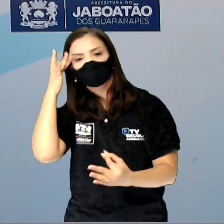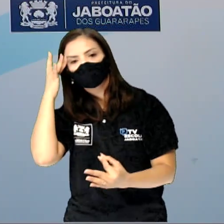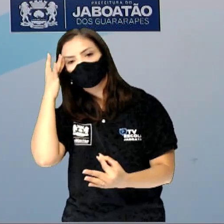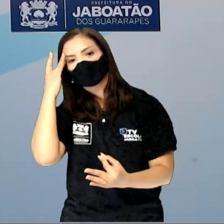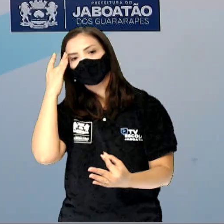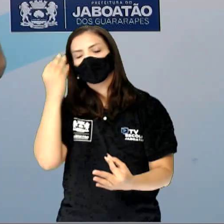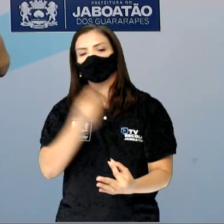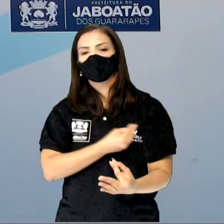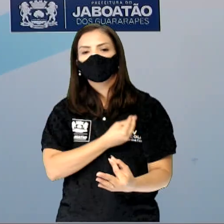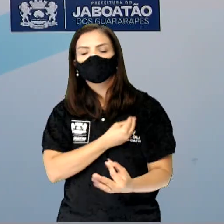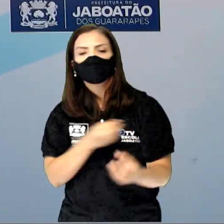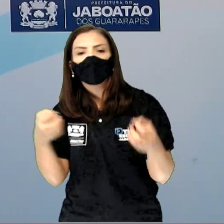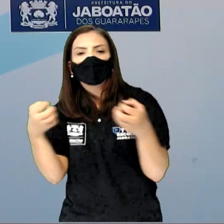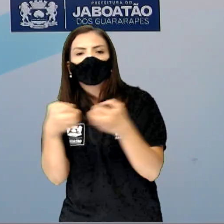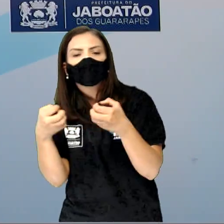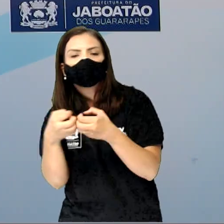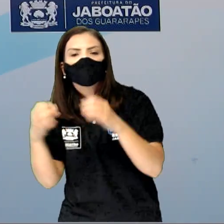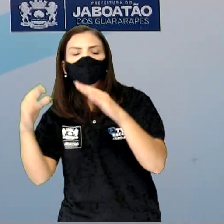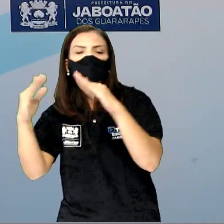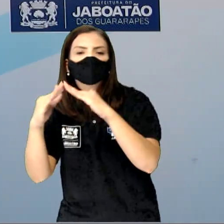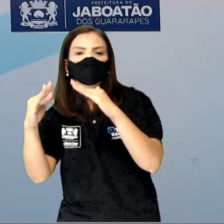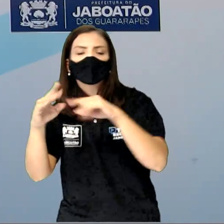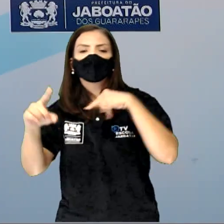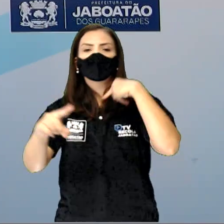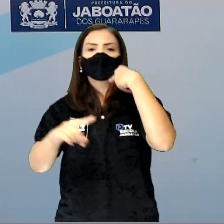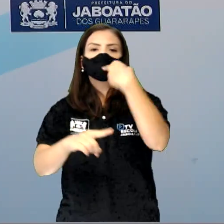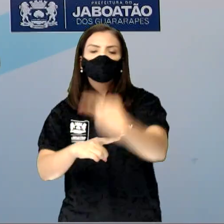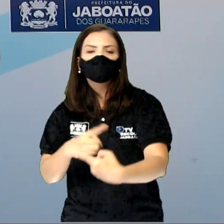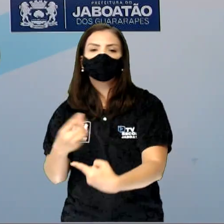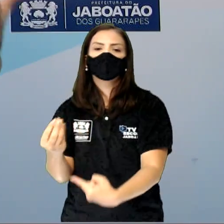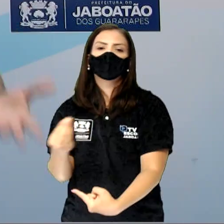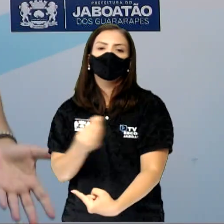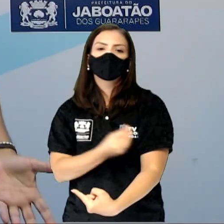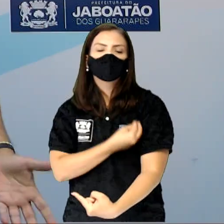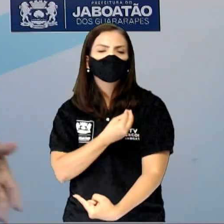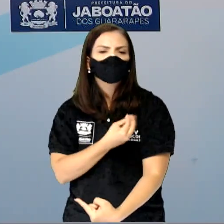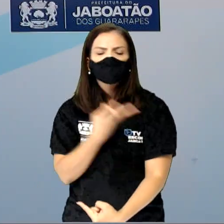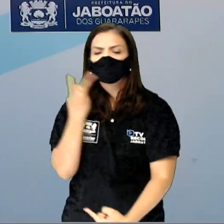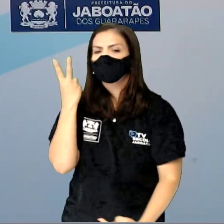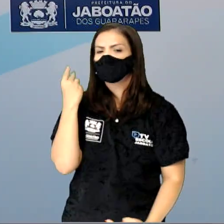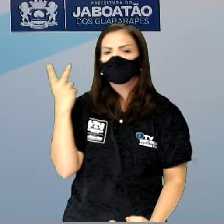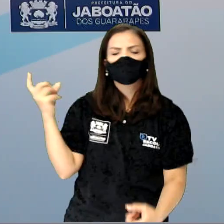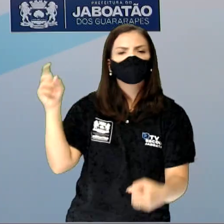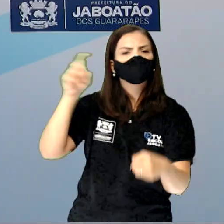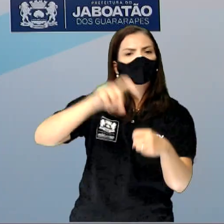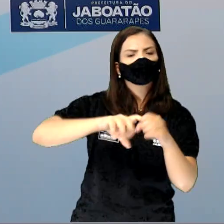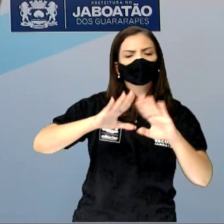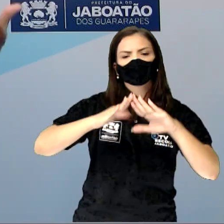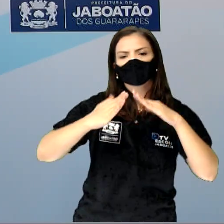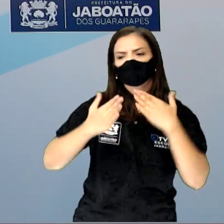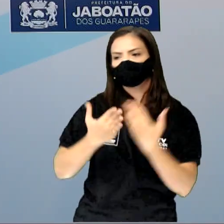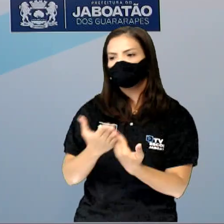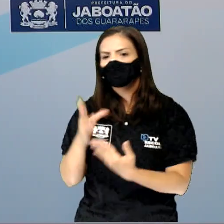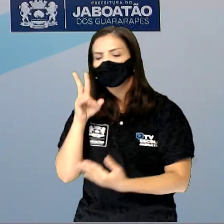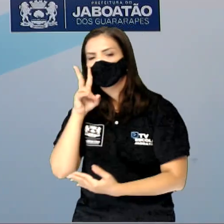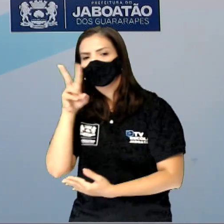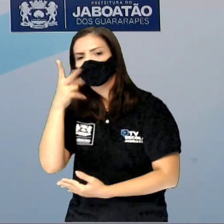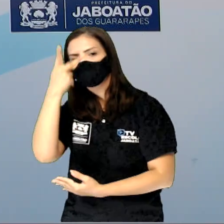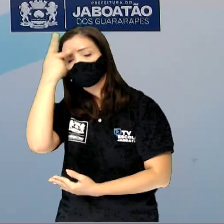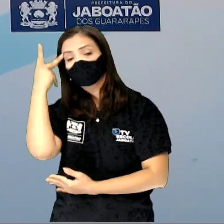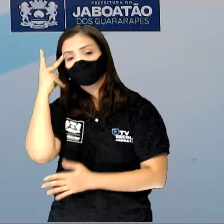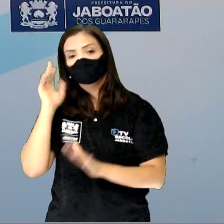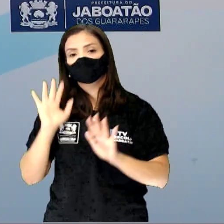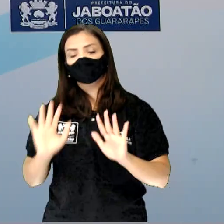voltar para a nossa vida normal. A gente vai poder voltar para a escola, a gente vai poder reencontrar as pessoas. E detalhe,